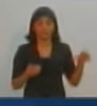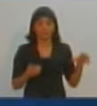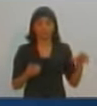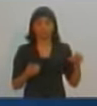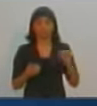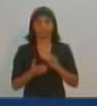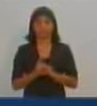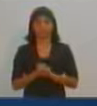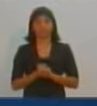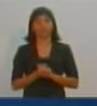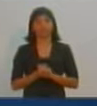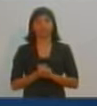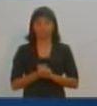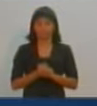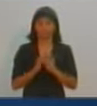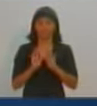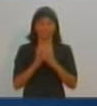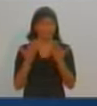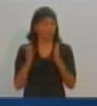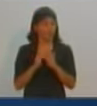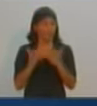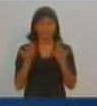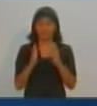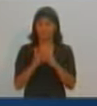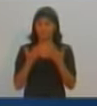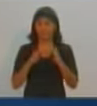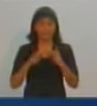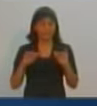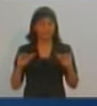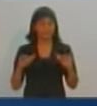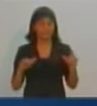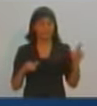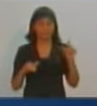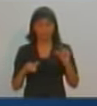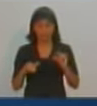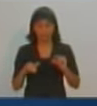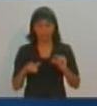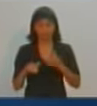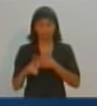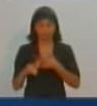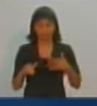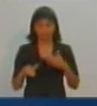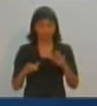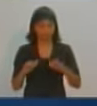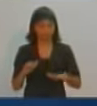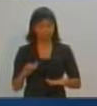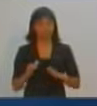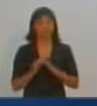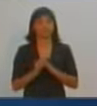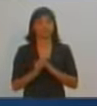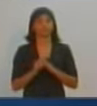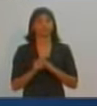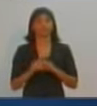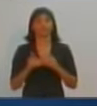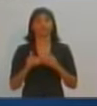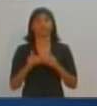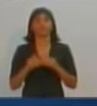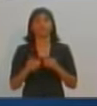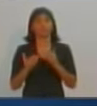o rico, o pobre, nem pensar. Ou quem tem algum tipo de convênio. Então, é uma